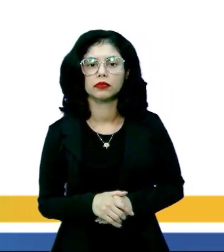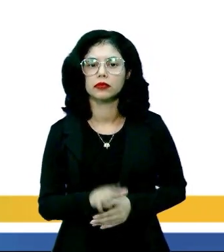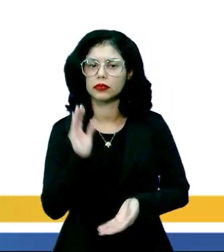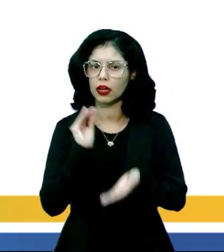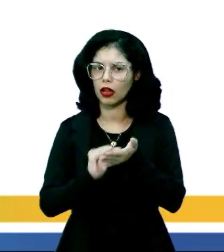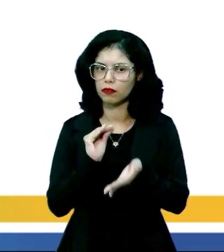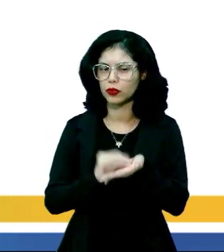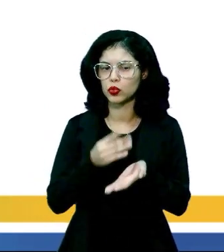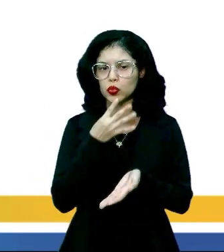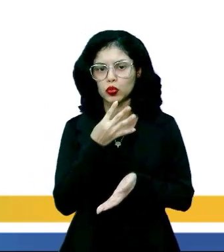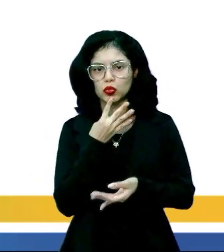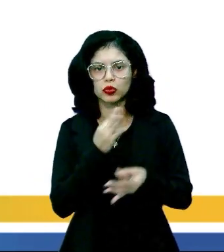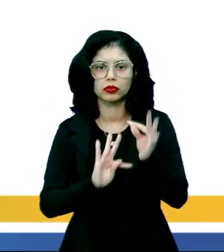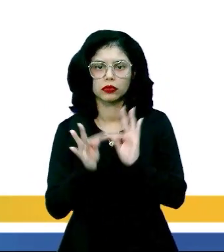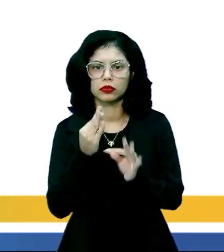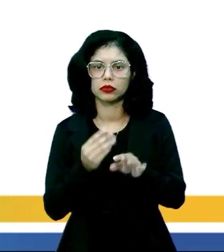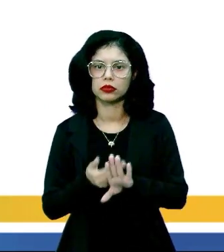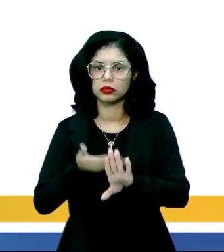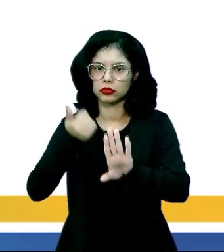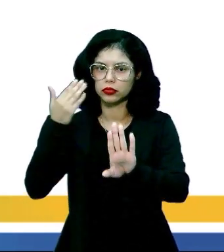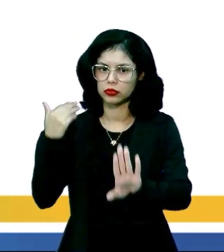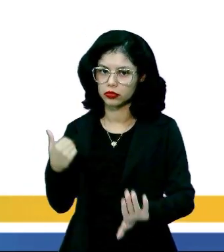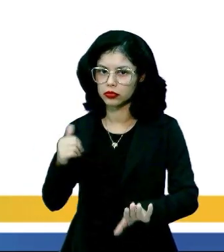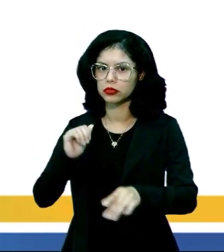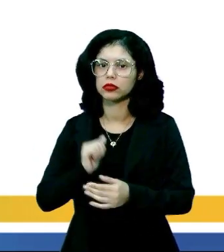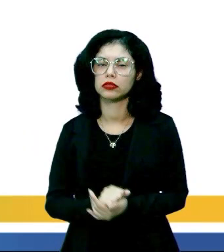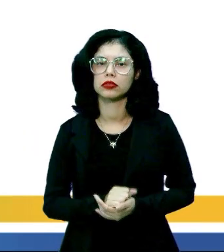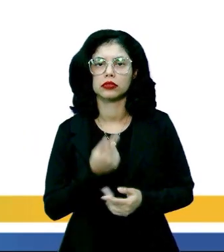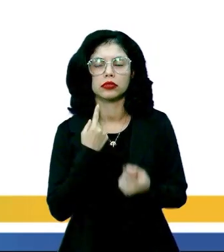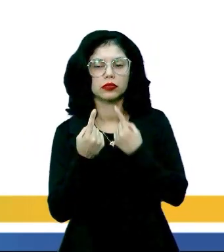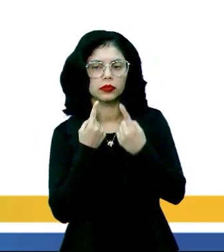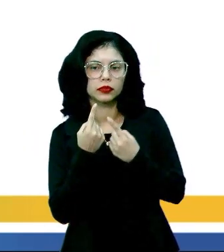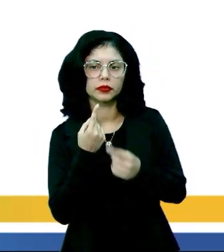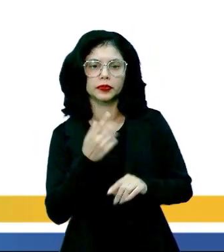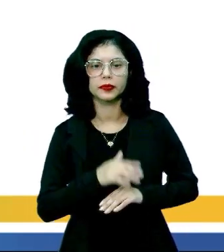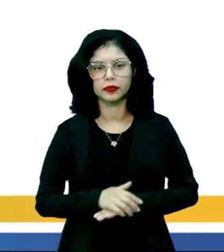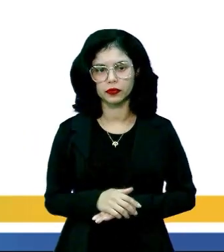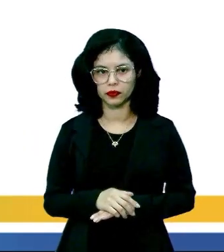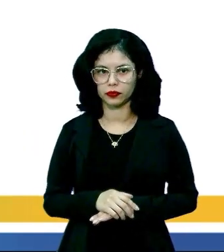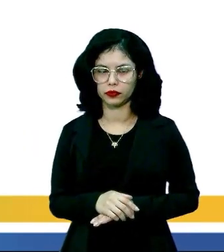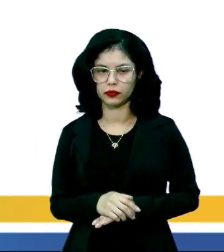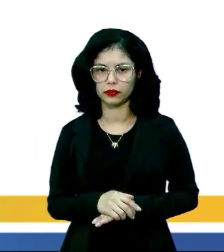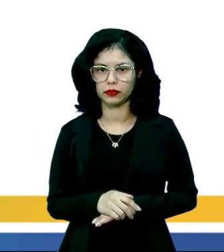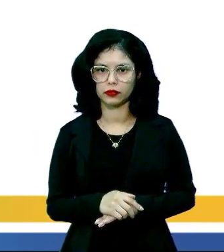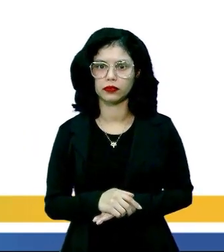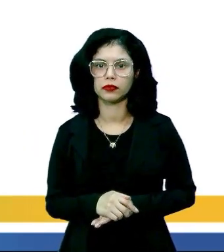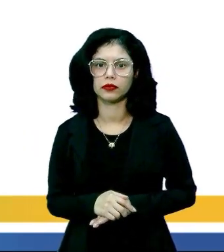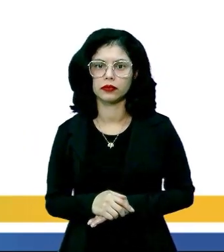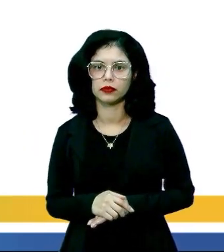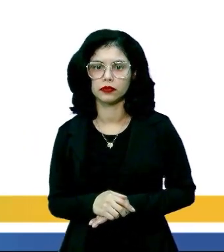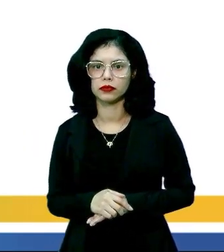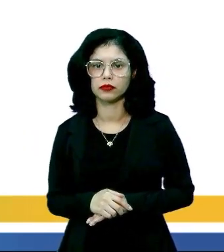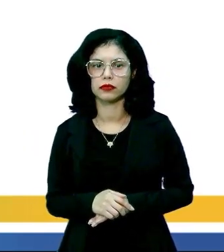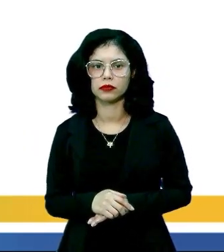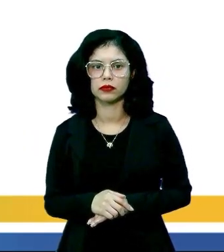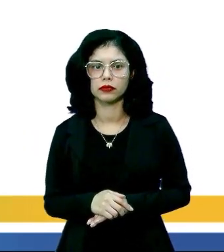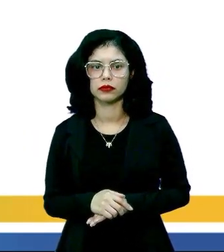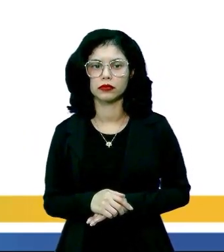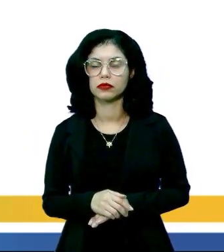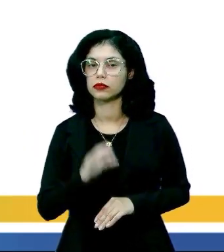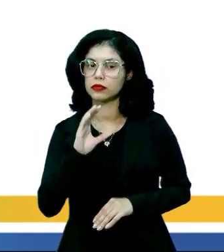B, desconhecimento da tecnologia por trás de softwares de comunicação.